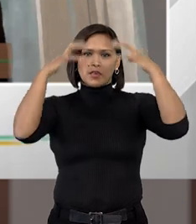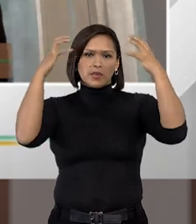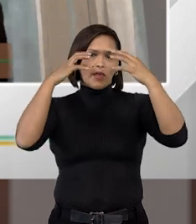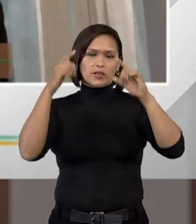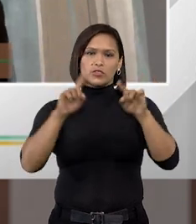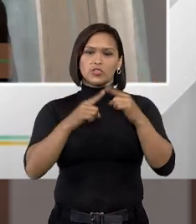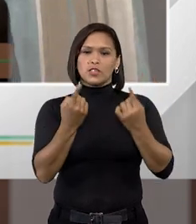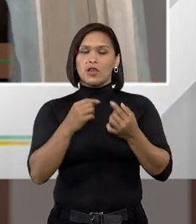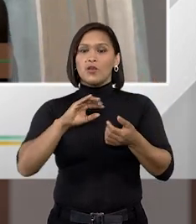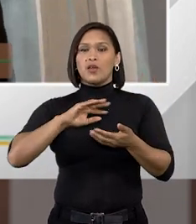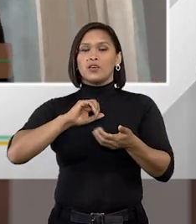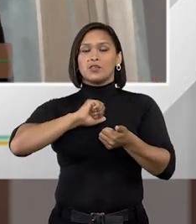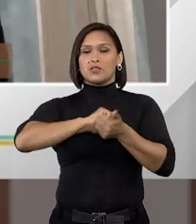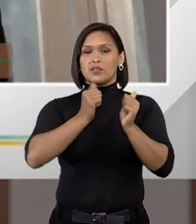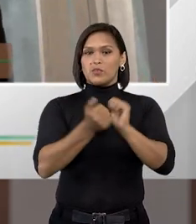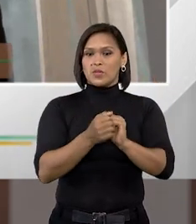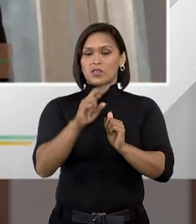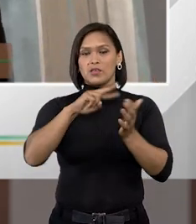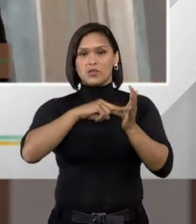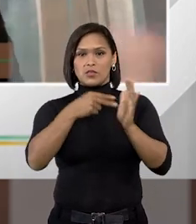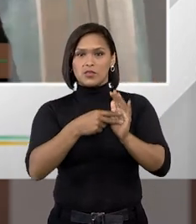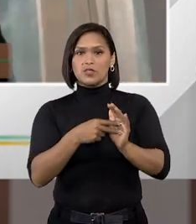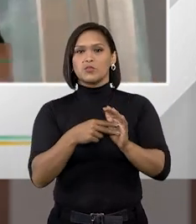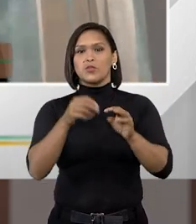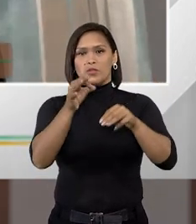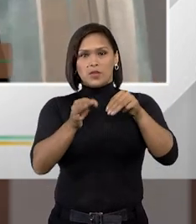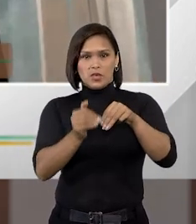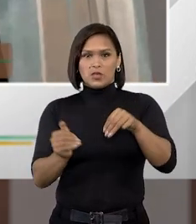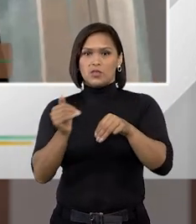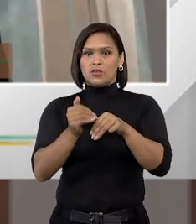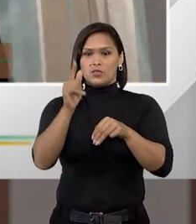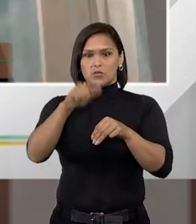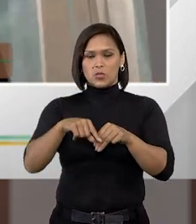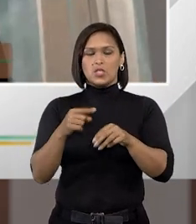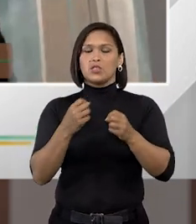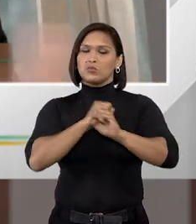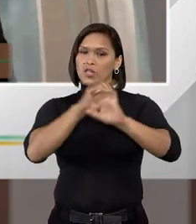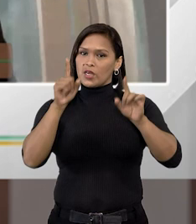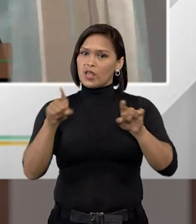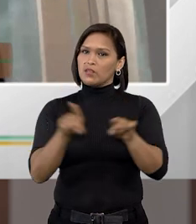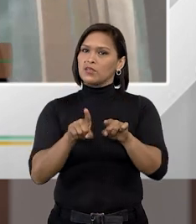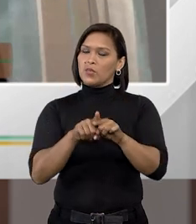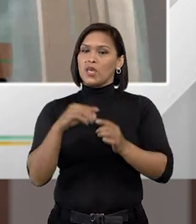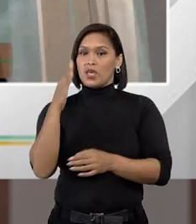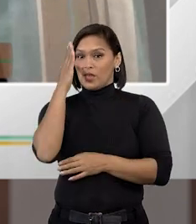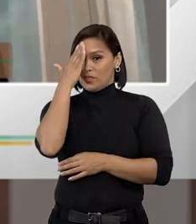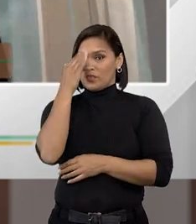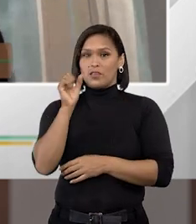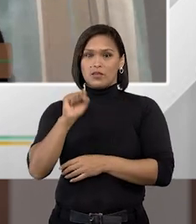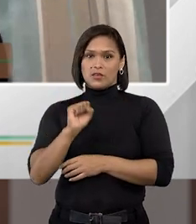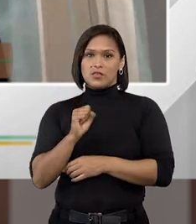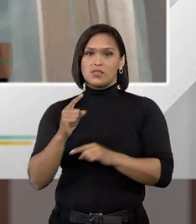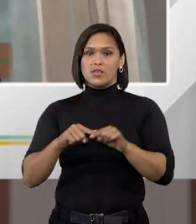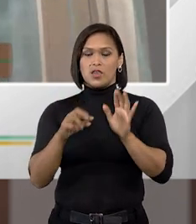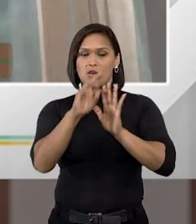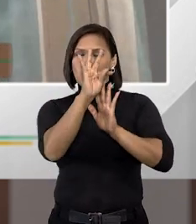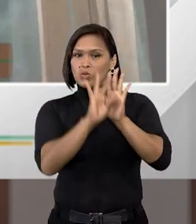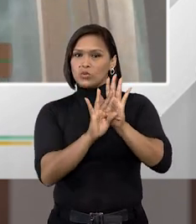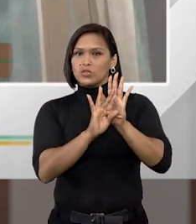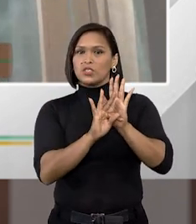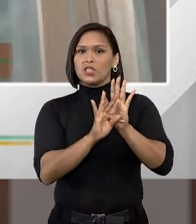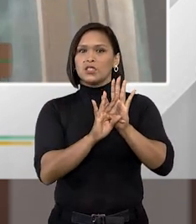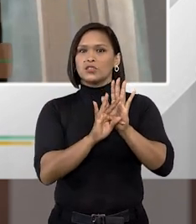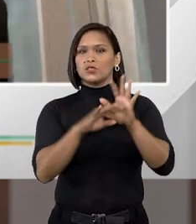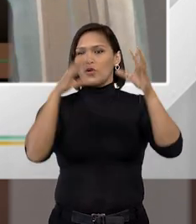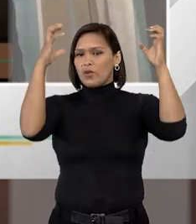isso a interpretação foi dada aí e os ministros por óbvio de forma irrelevante entenderam que sim o texto não faz